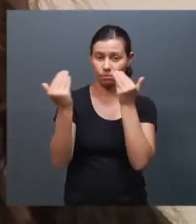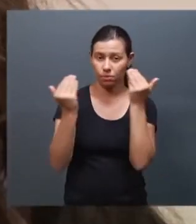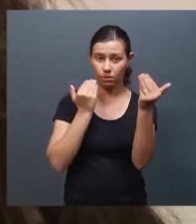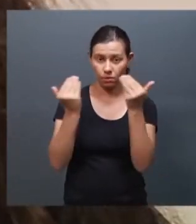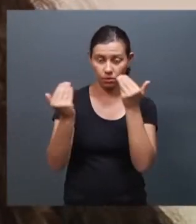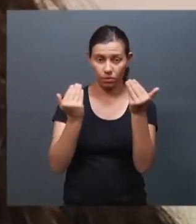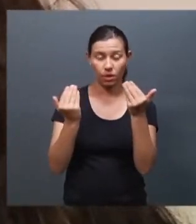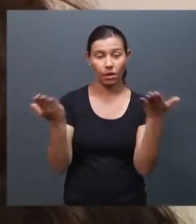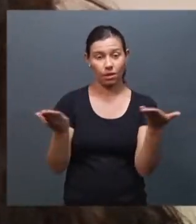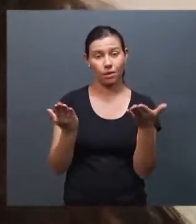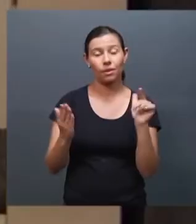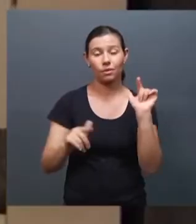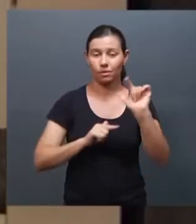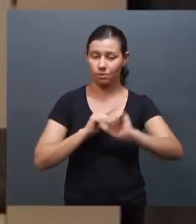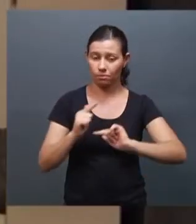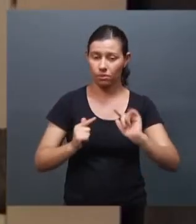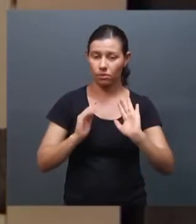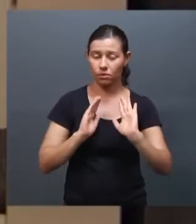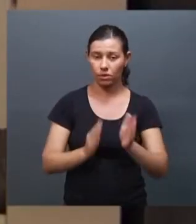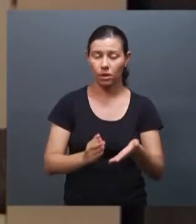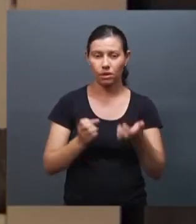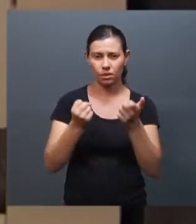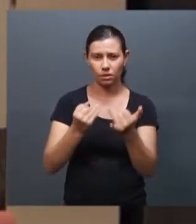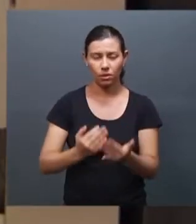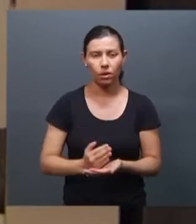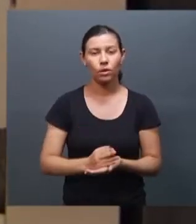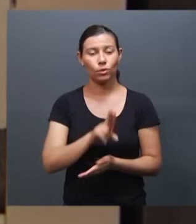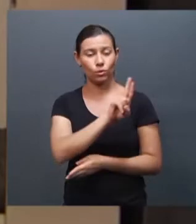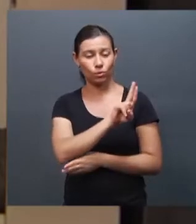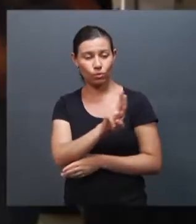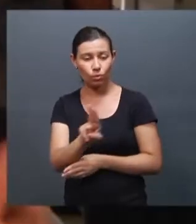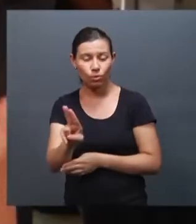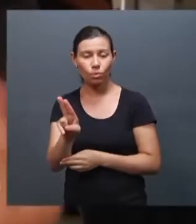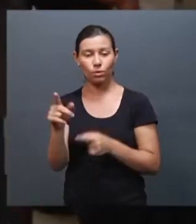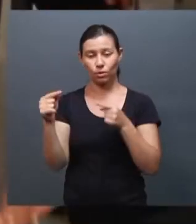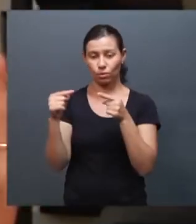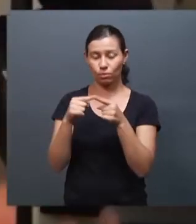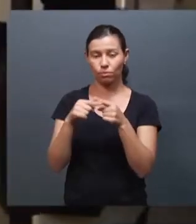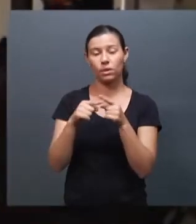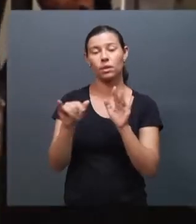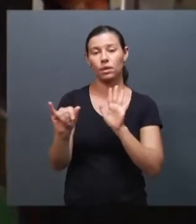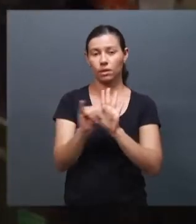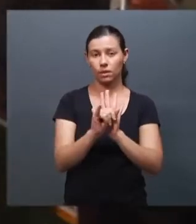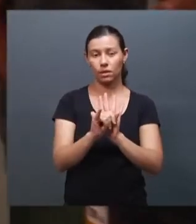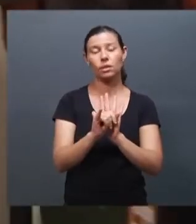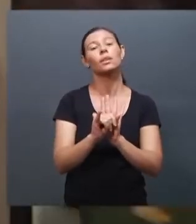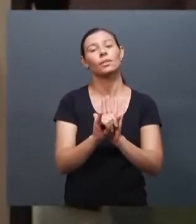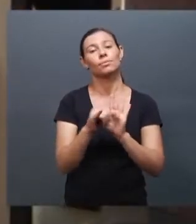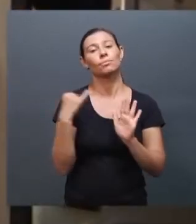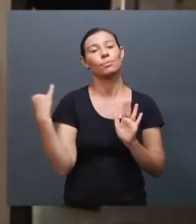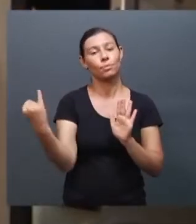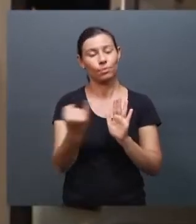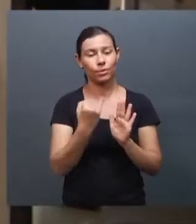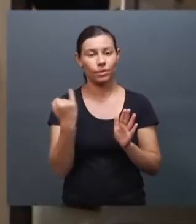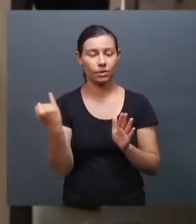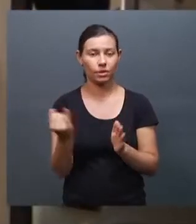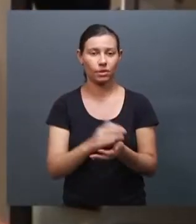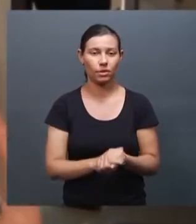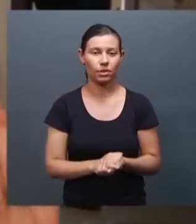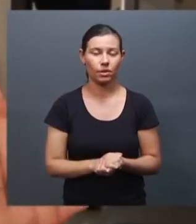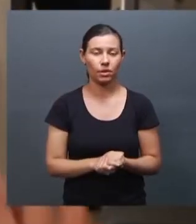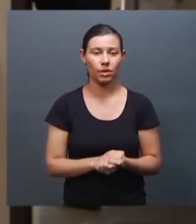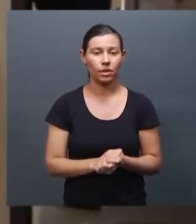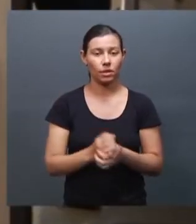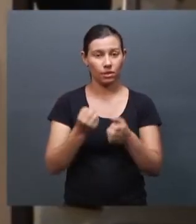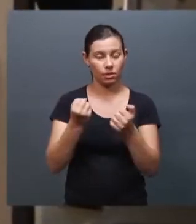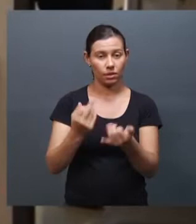o sentimento de ser tratada pelo nome que faz jus à sua identidade. Considerar a nossa existência, validar